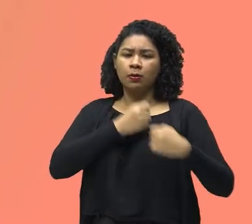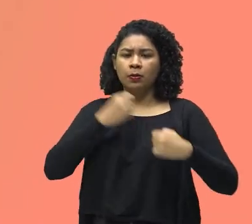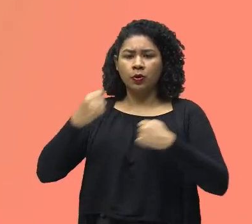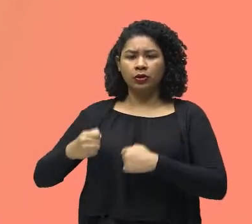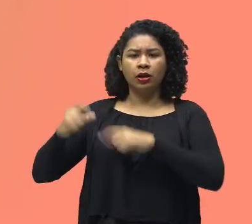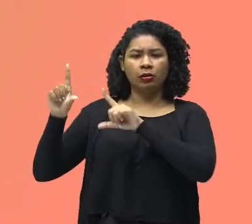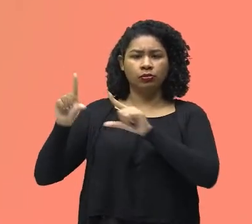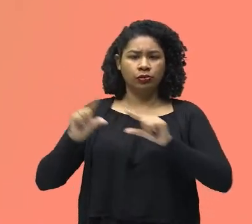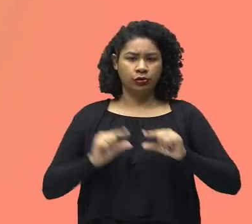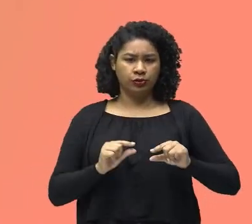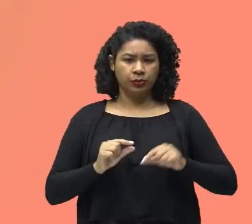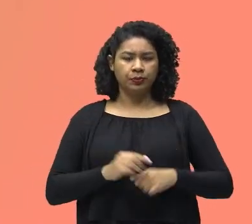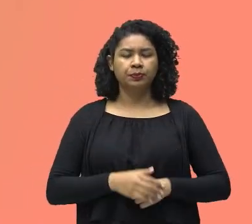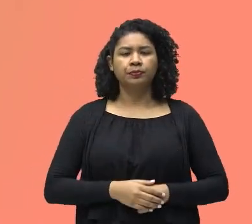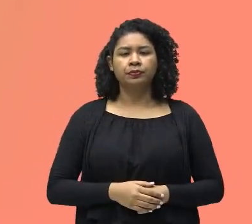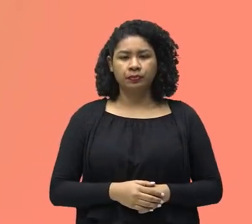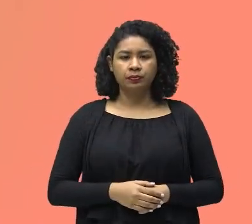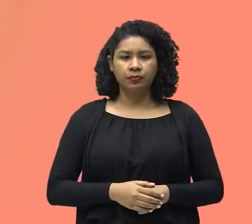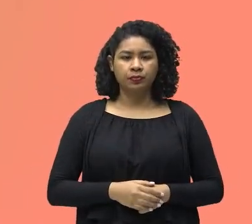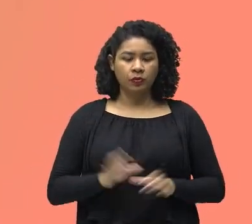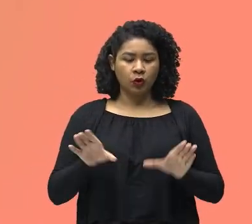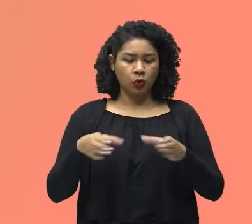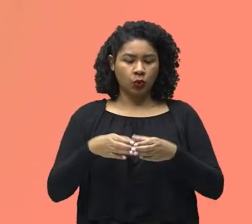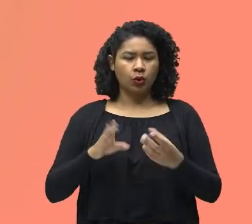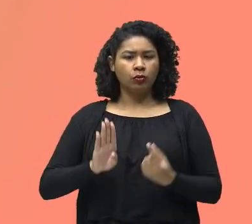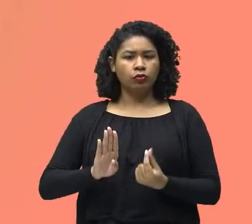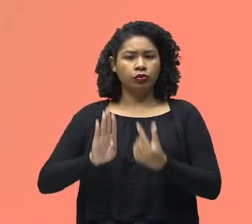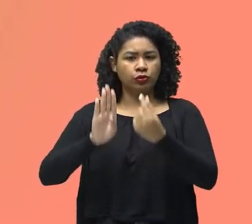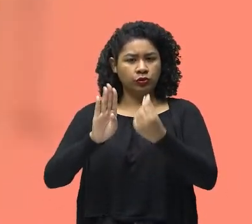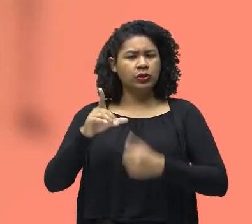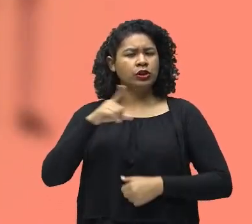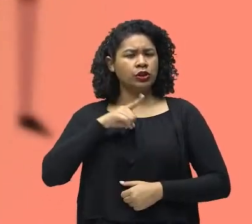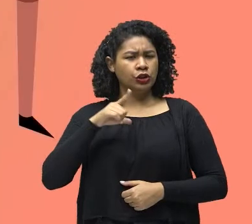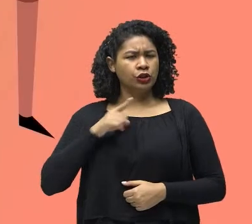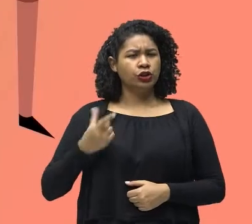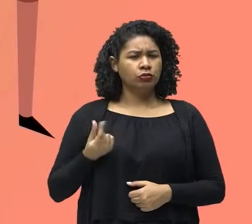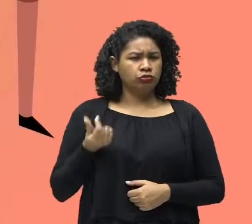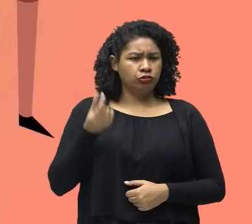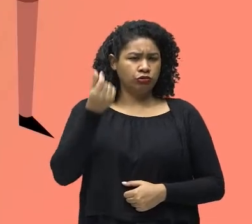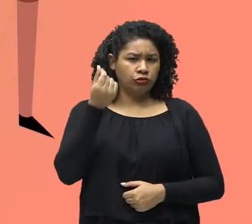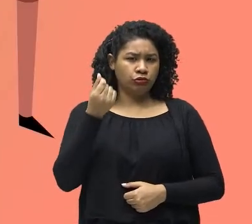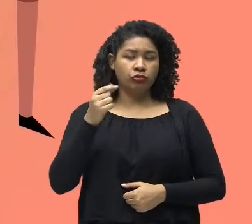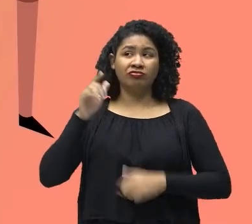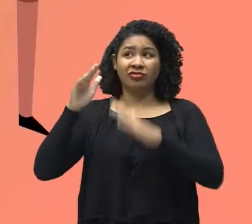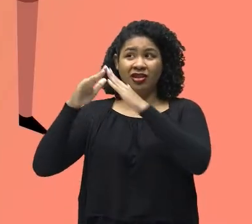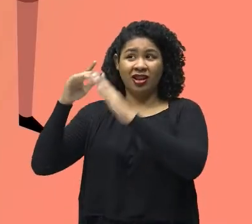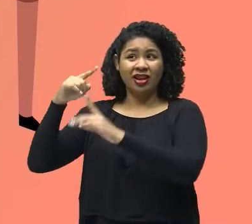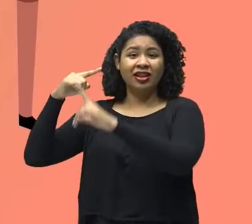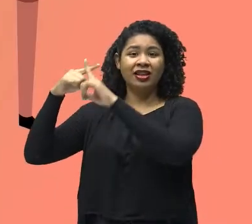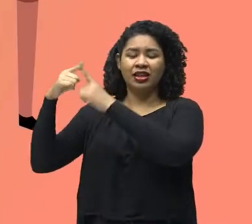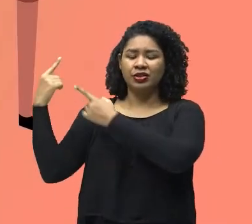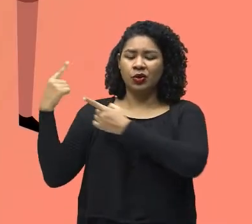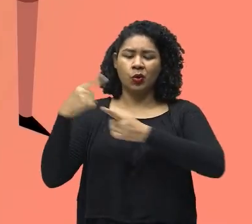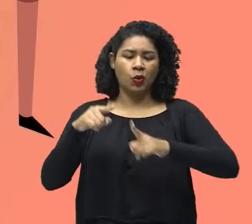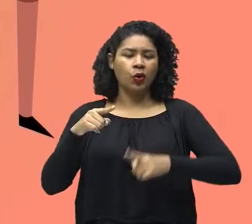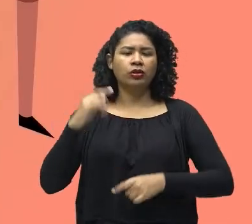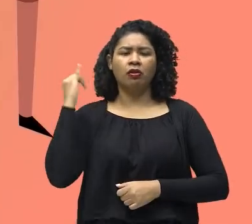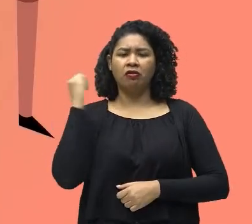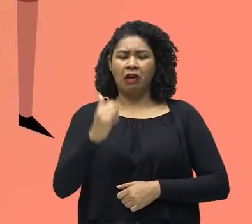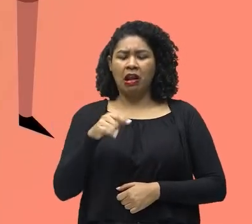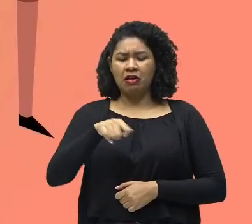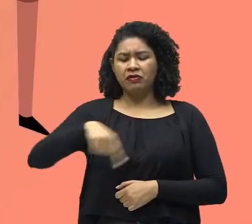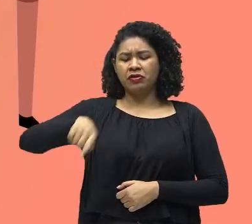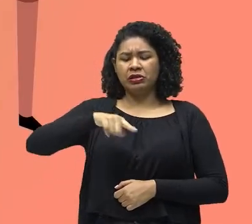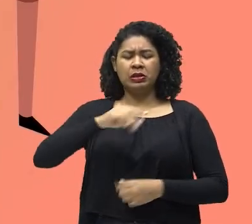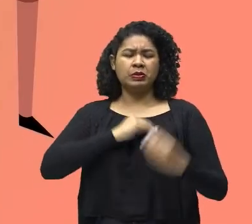A burguesia possuía muitas riquezas. A Igreja condenava e desaprovava as posses da burguesia, dizendo ser um pecado, o que